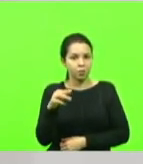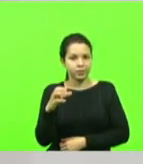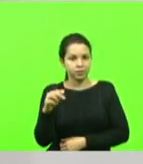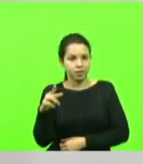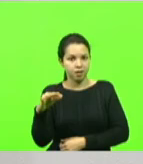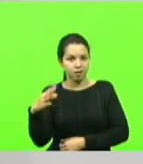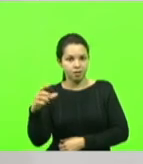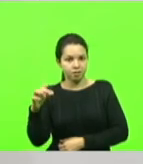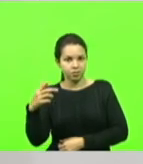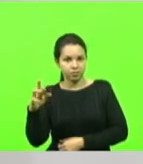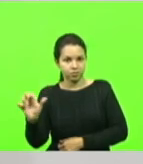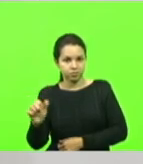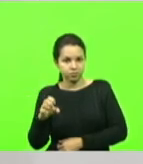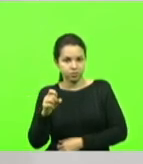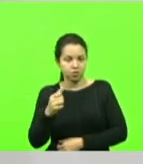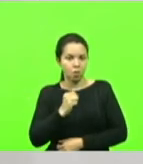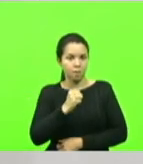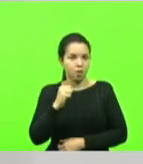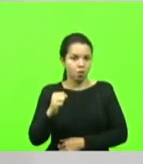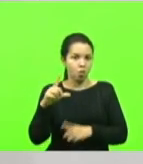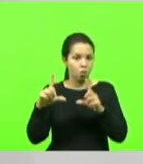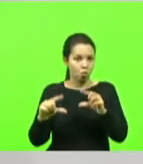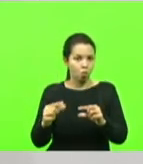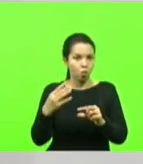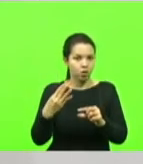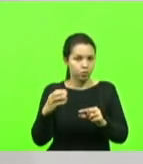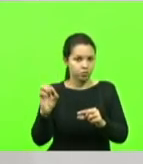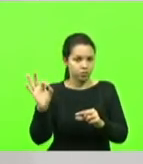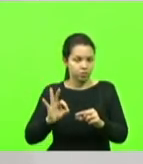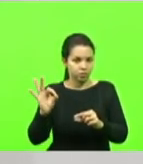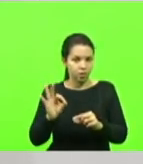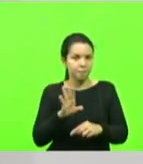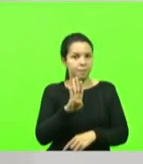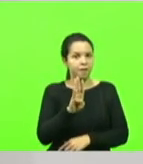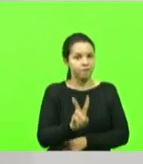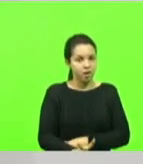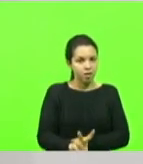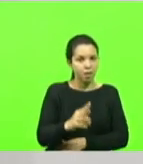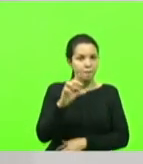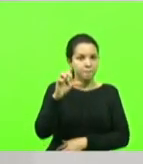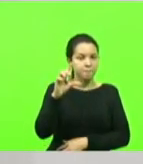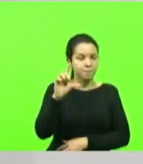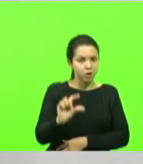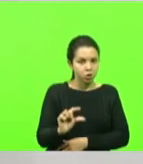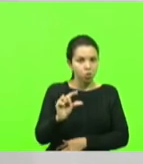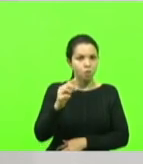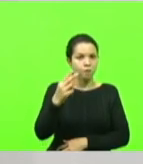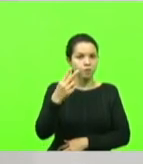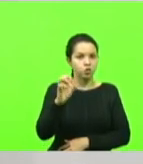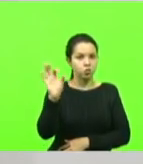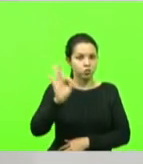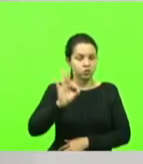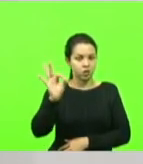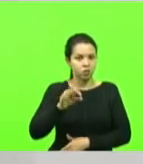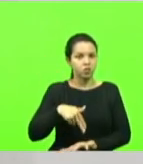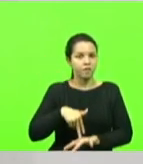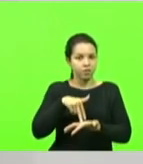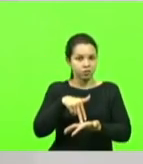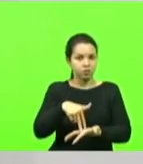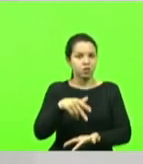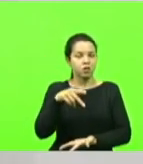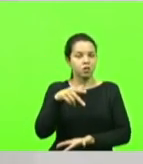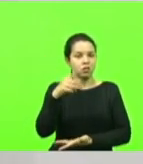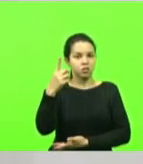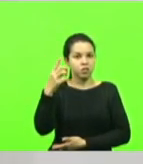40%, Barra Velha, menos 20%, Navegantes, teve 10 para